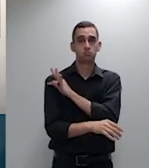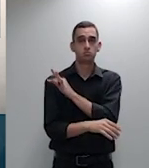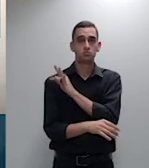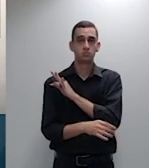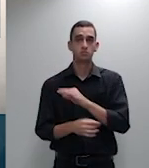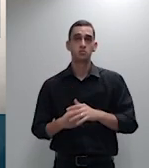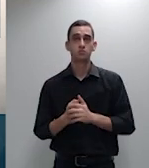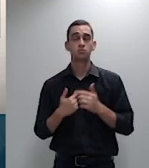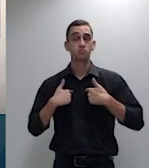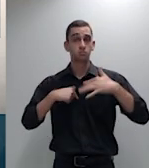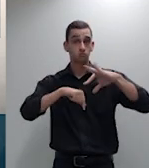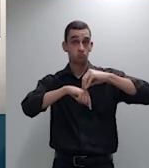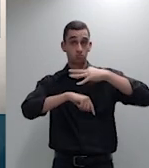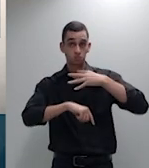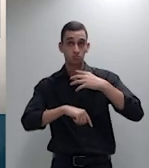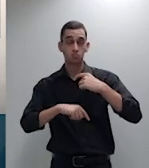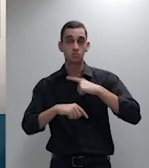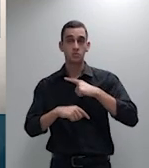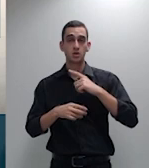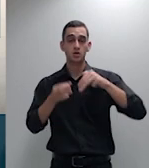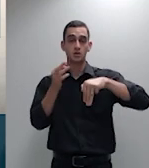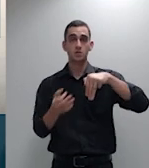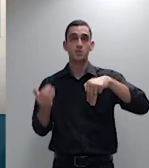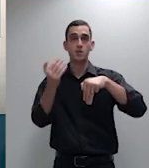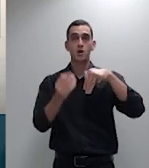e estou trocando veracidade por autenticidade